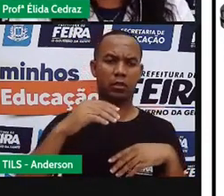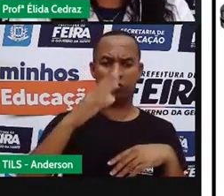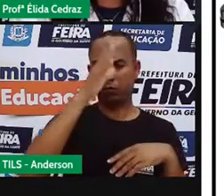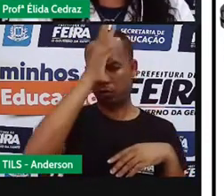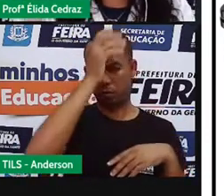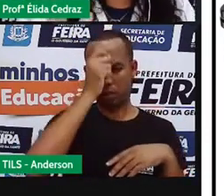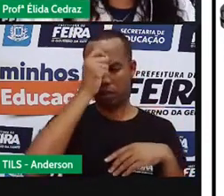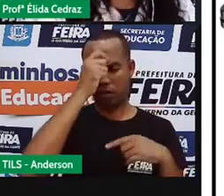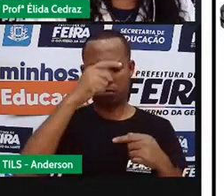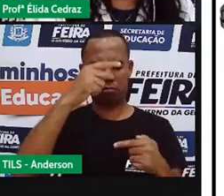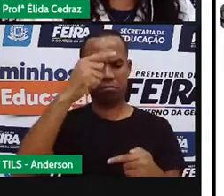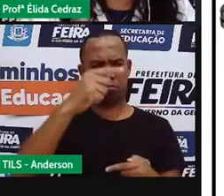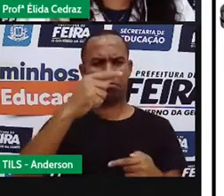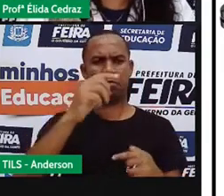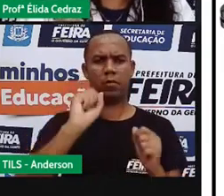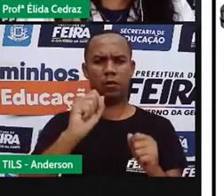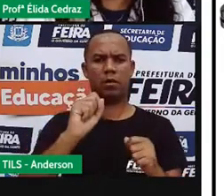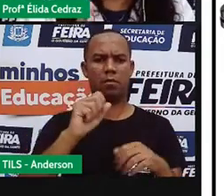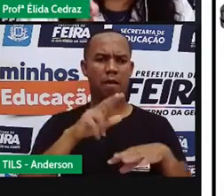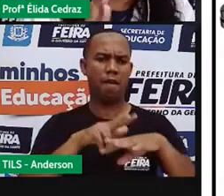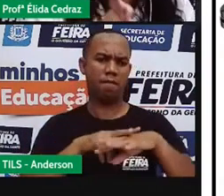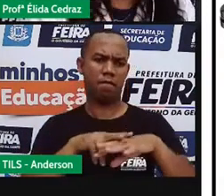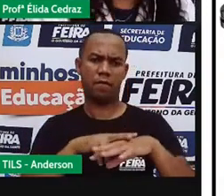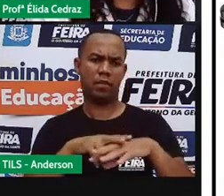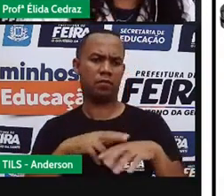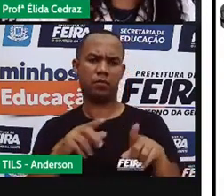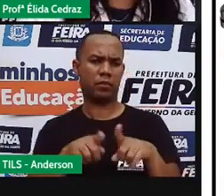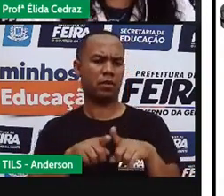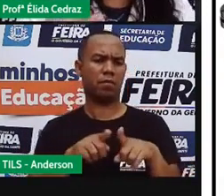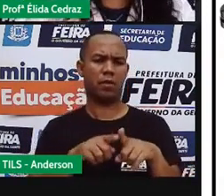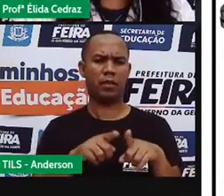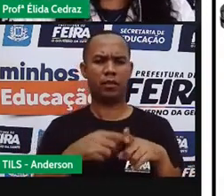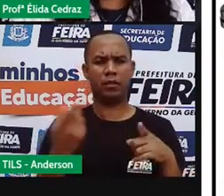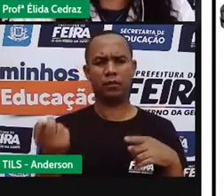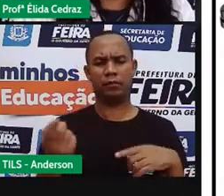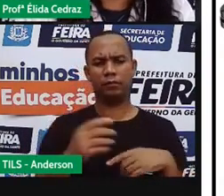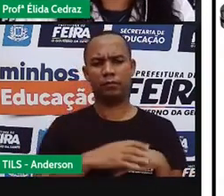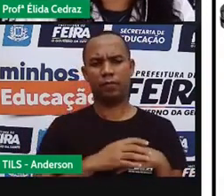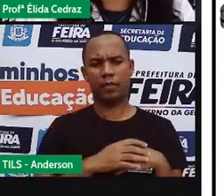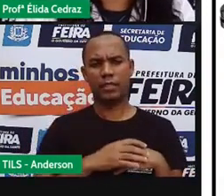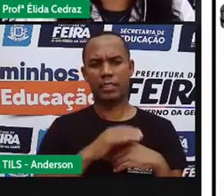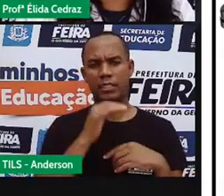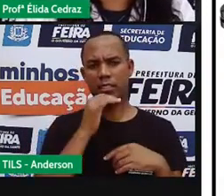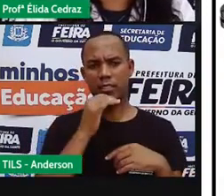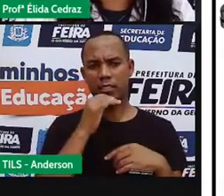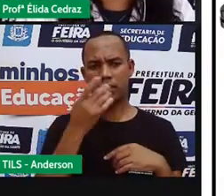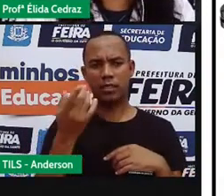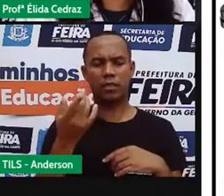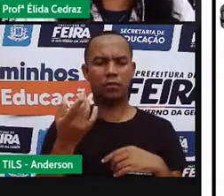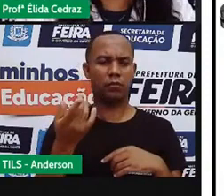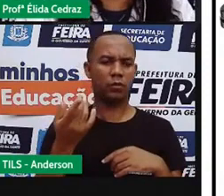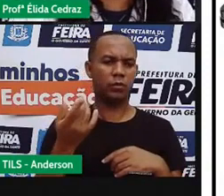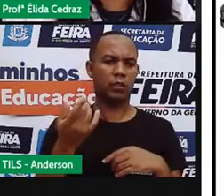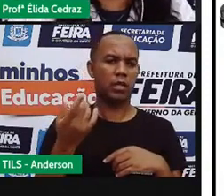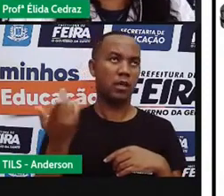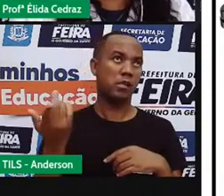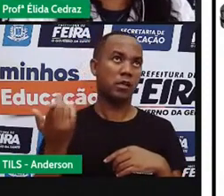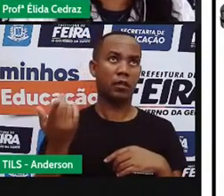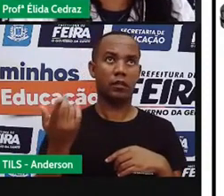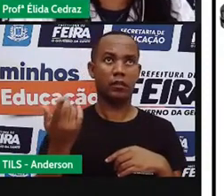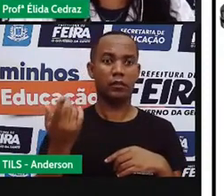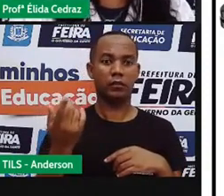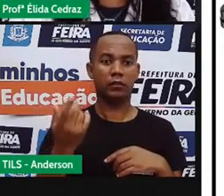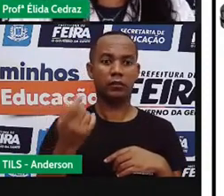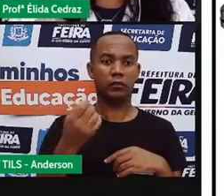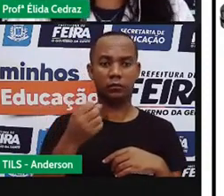mudança. Mas as cervejas, bebidas de frutas como